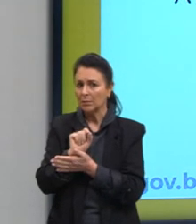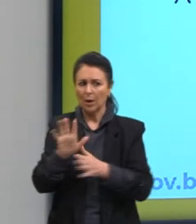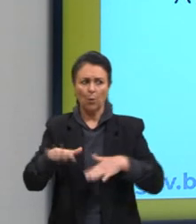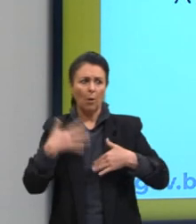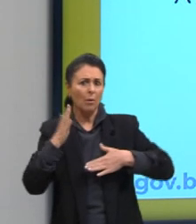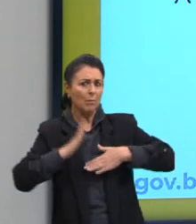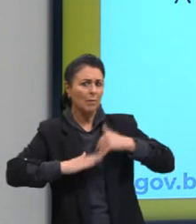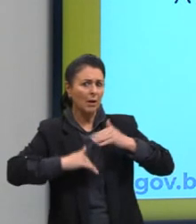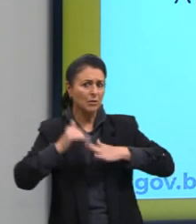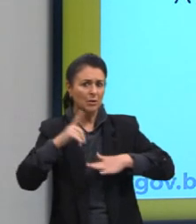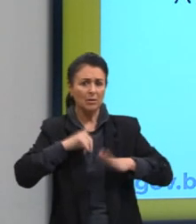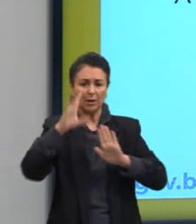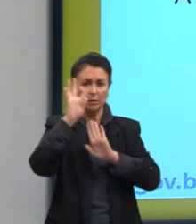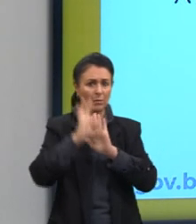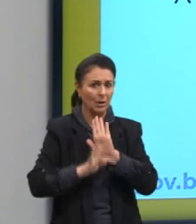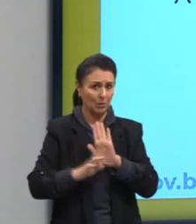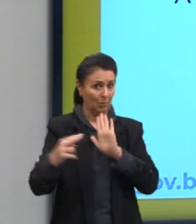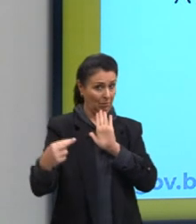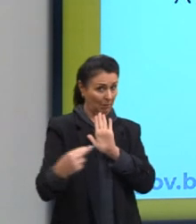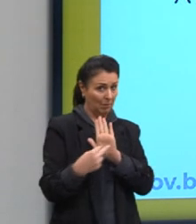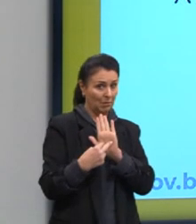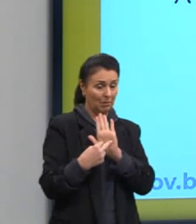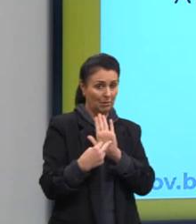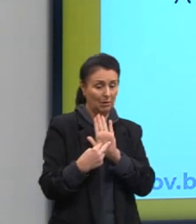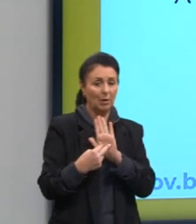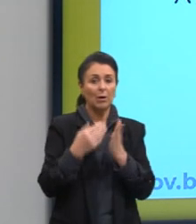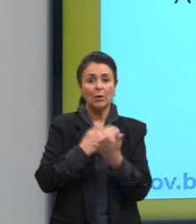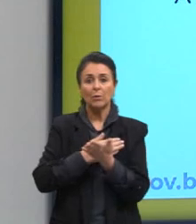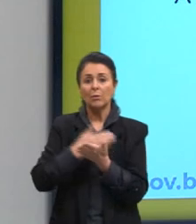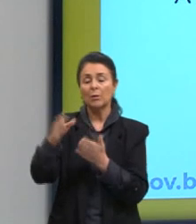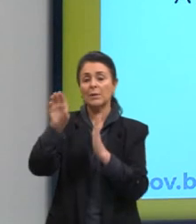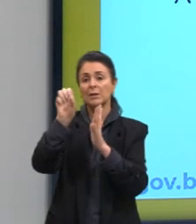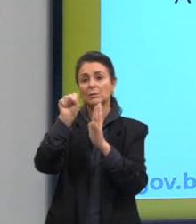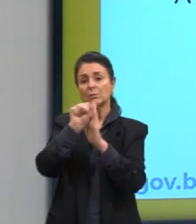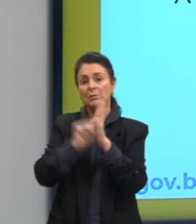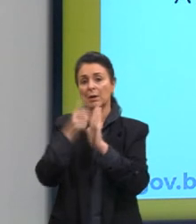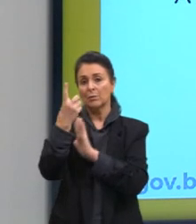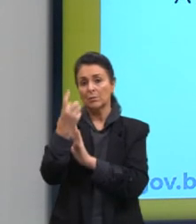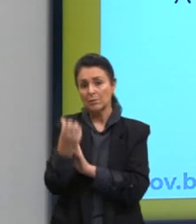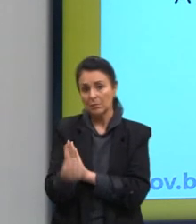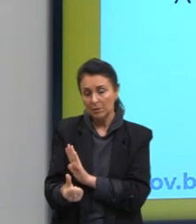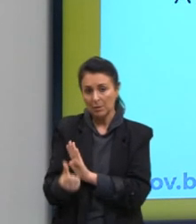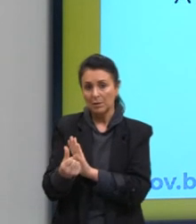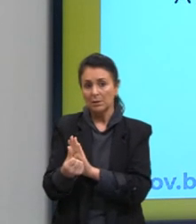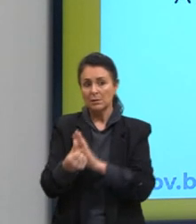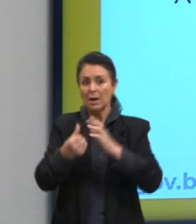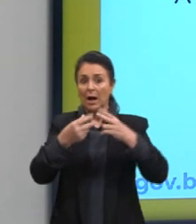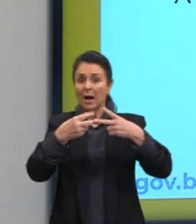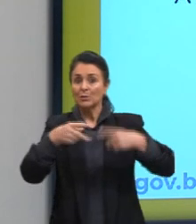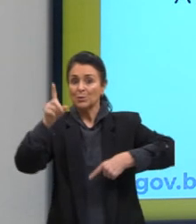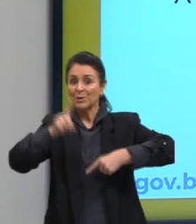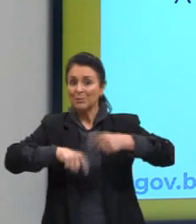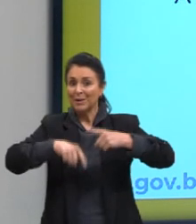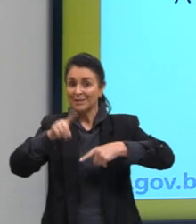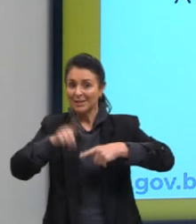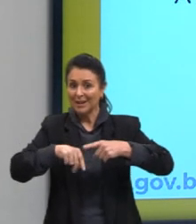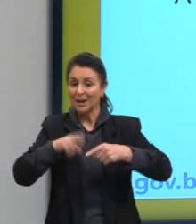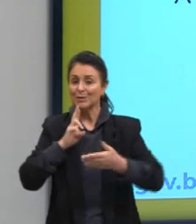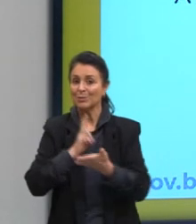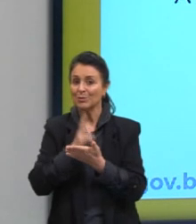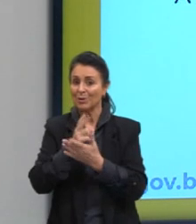que ele vai falar no texto? Vamos prestar atenção. No início do século XVI, as relíquias continuavam protegendo